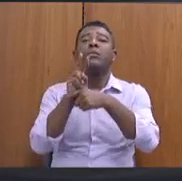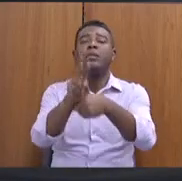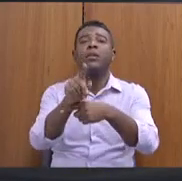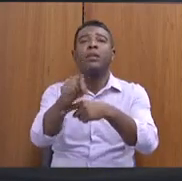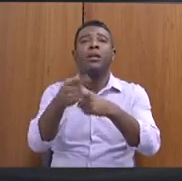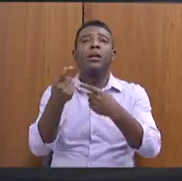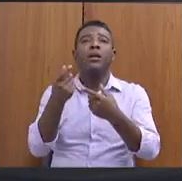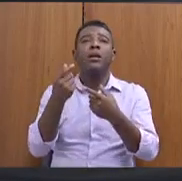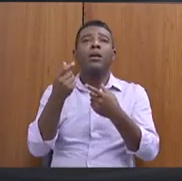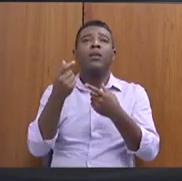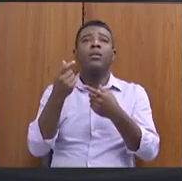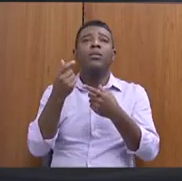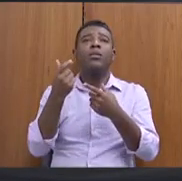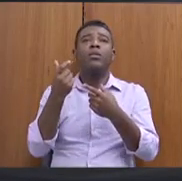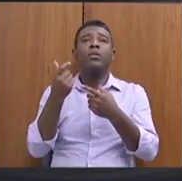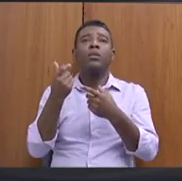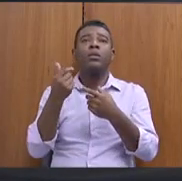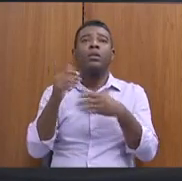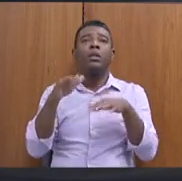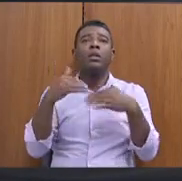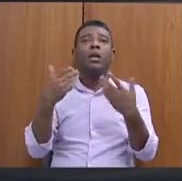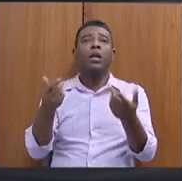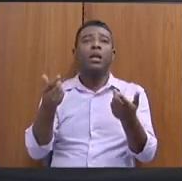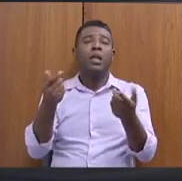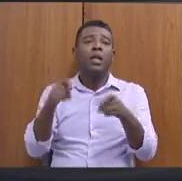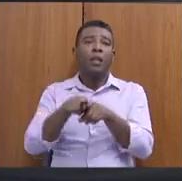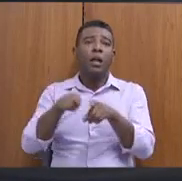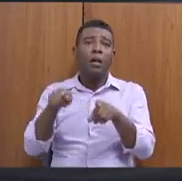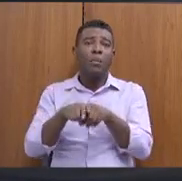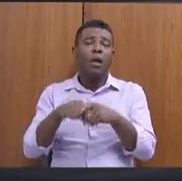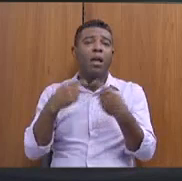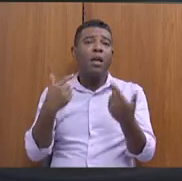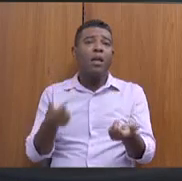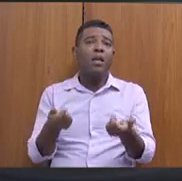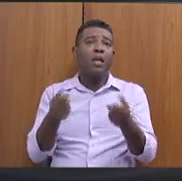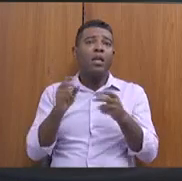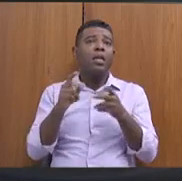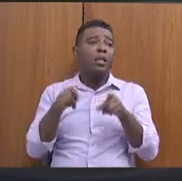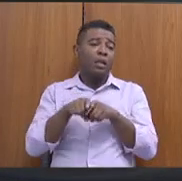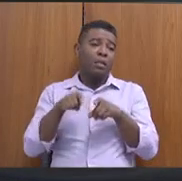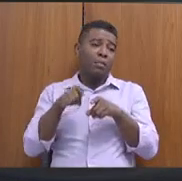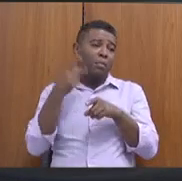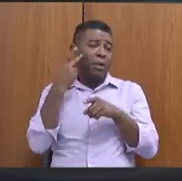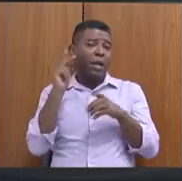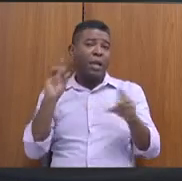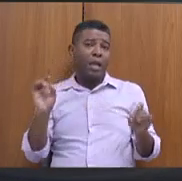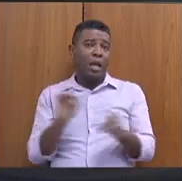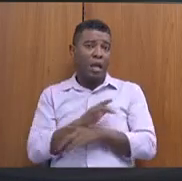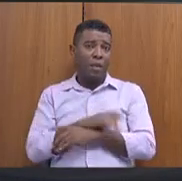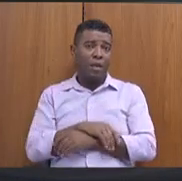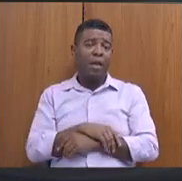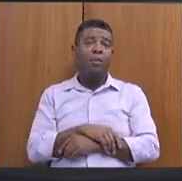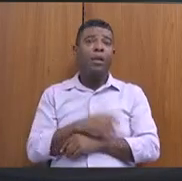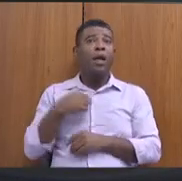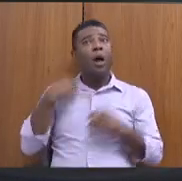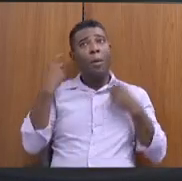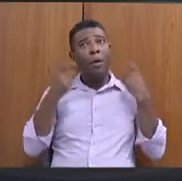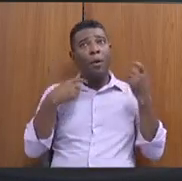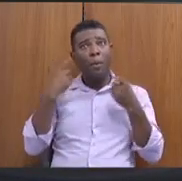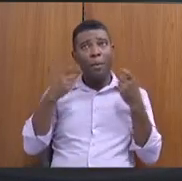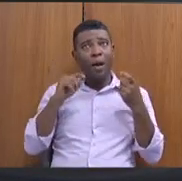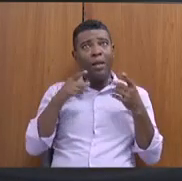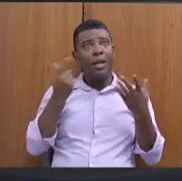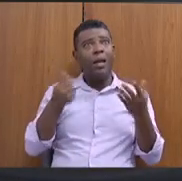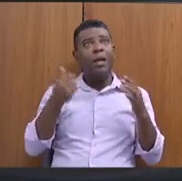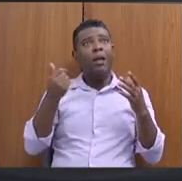Também, secretária, e aí já concluindo, fiquei muito preocupada com relação à política de desastres. Quando a secretária coloca que 200